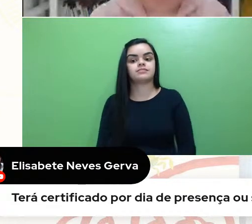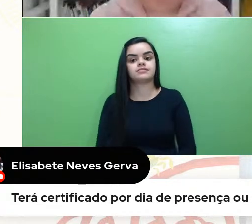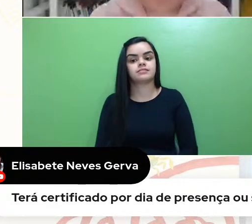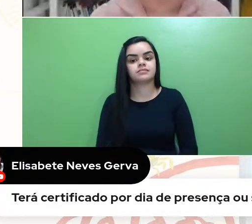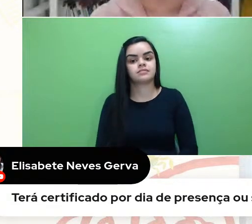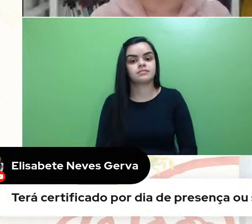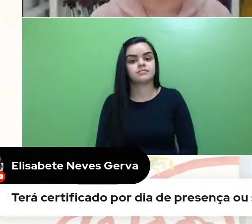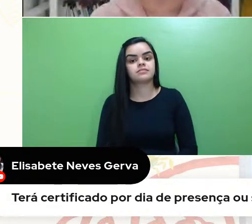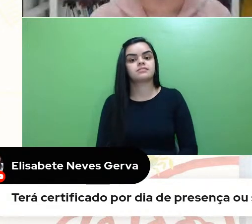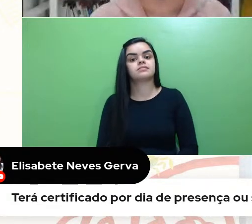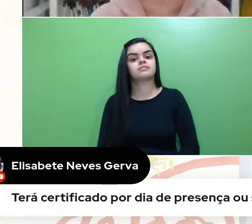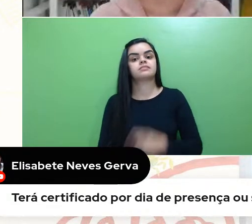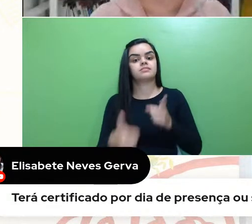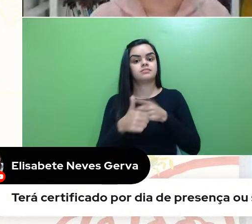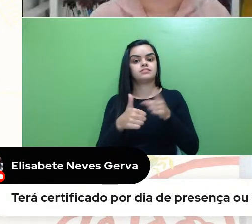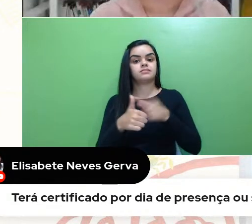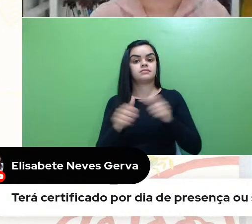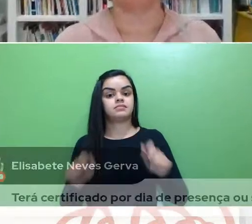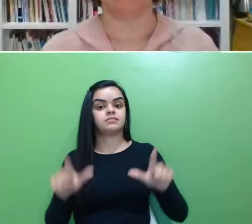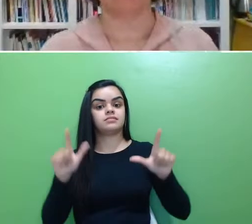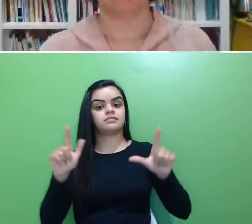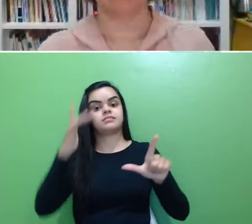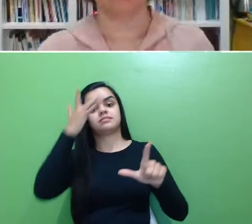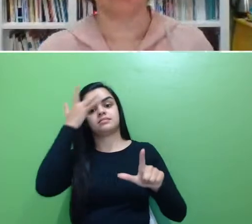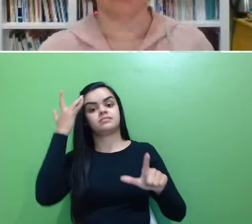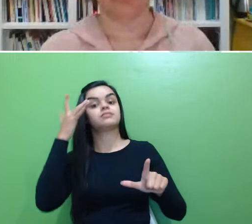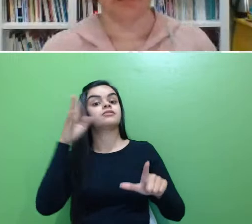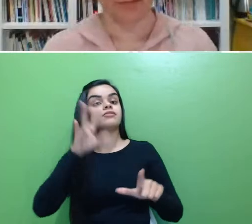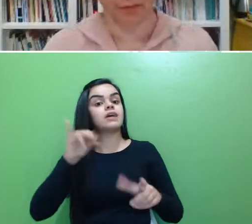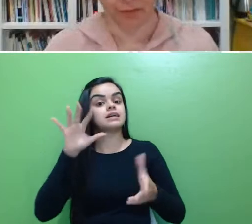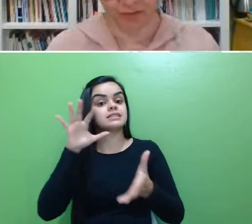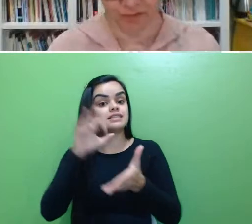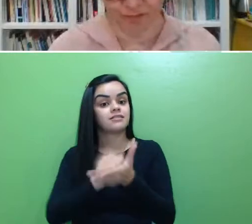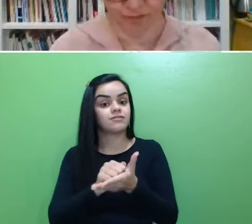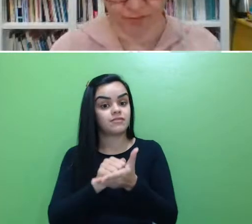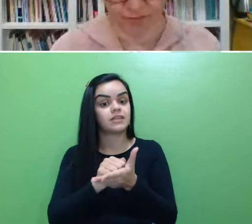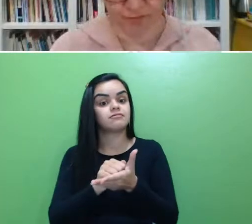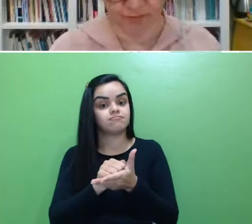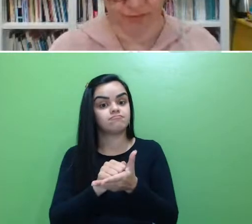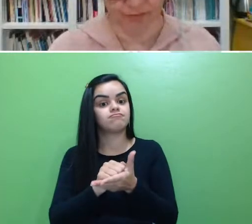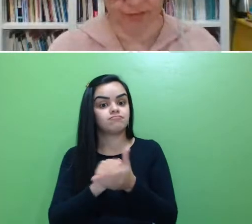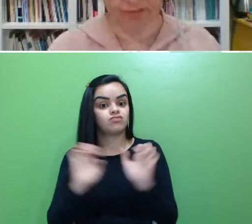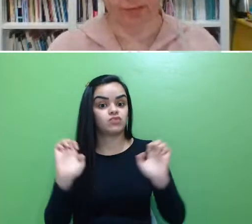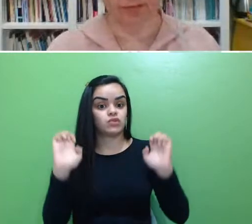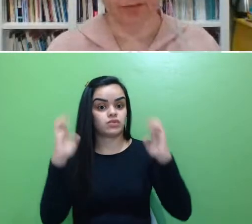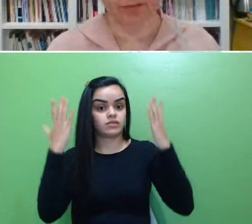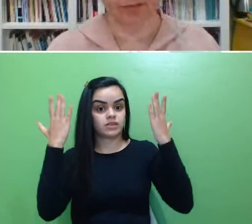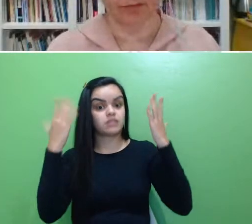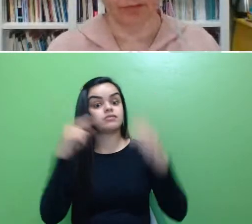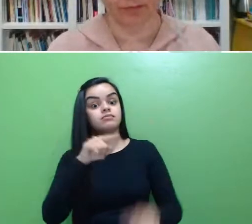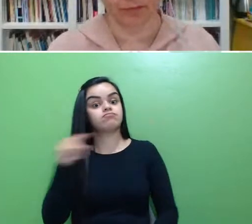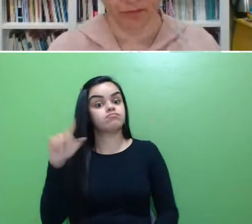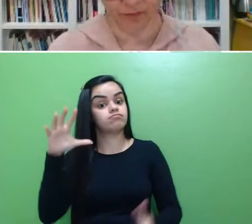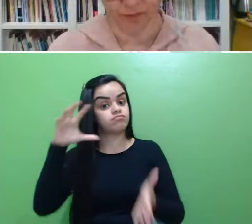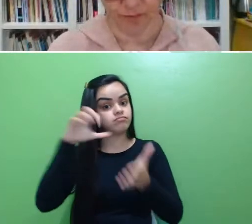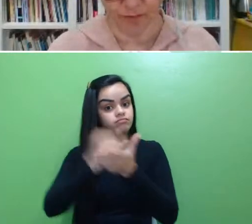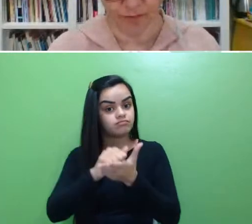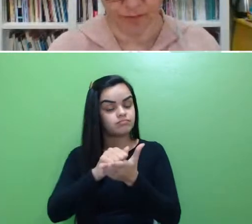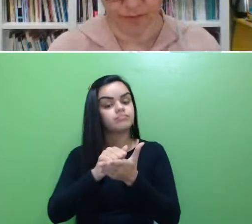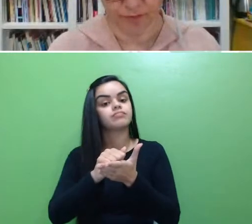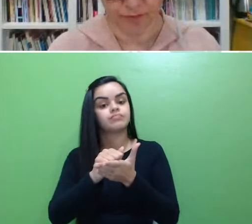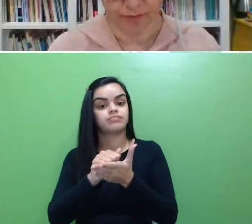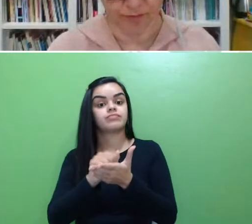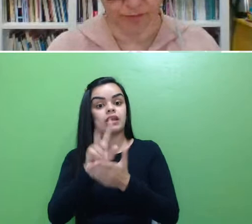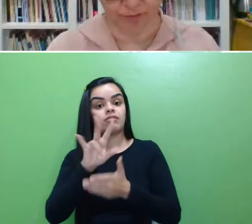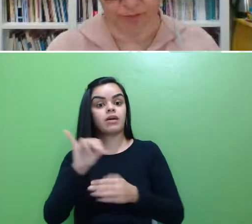Esse primeiro certificado é para as pessoas que vão se inscrever no evento, né? Então, você se inscreve no evento e você vai